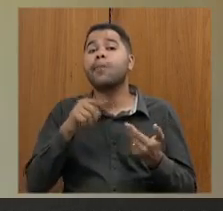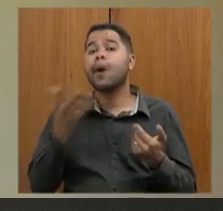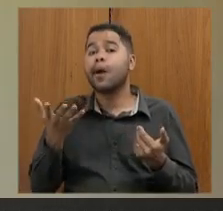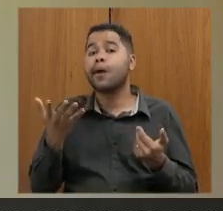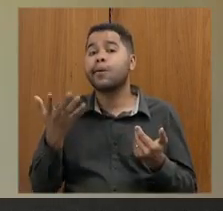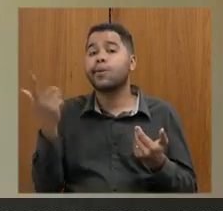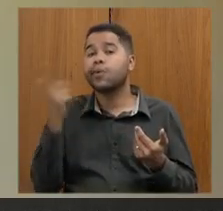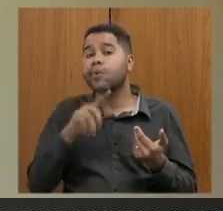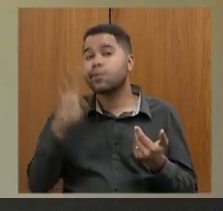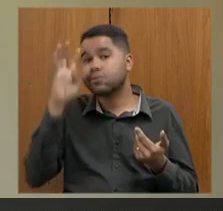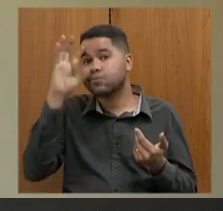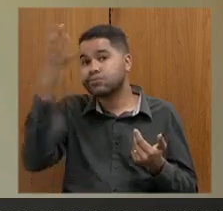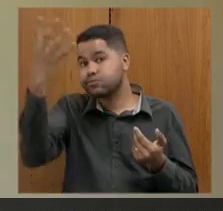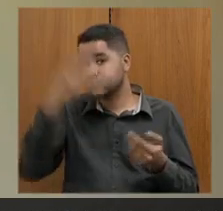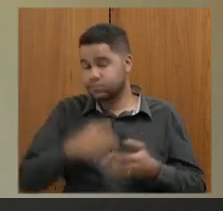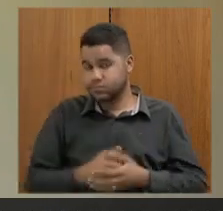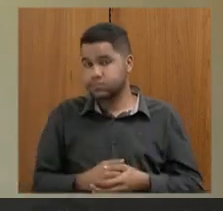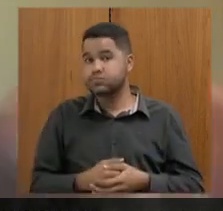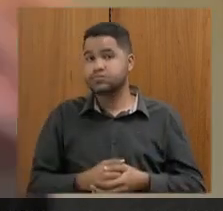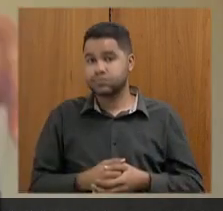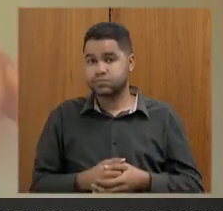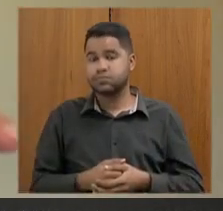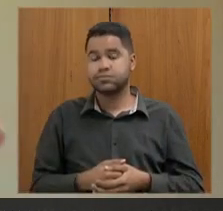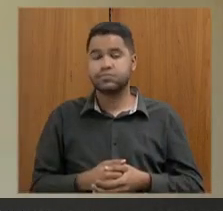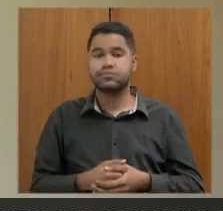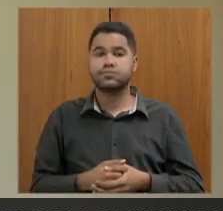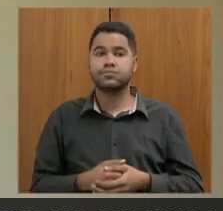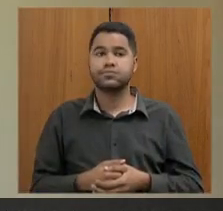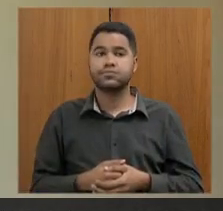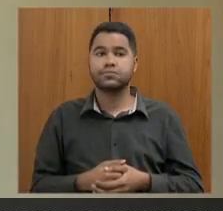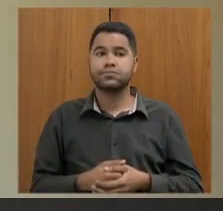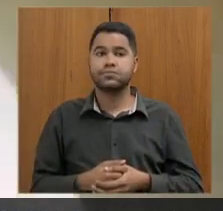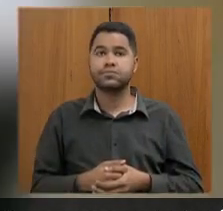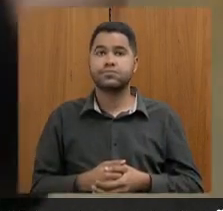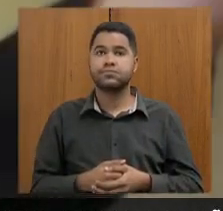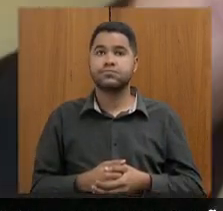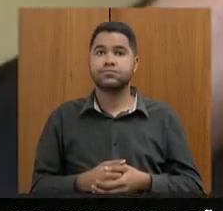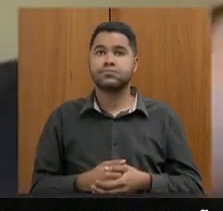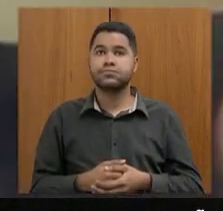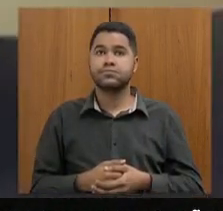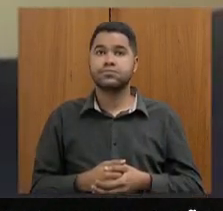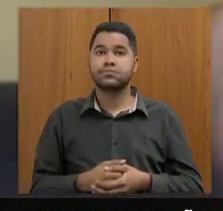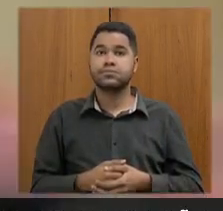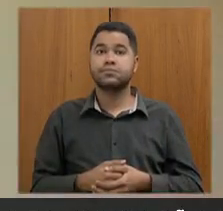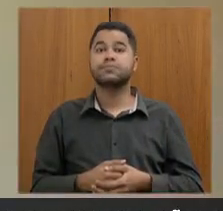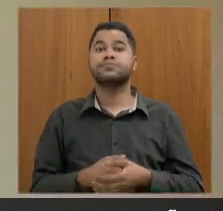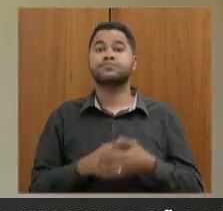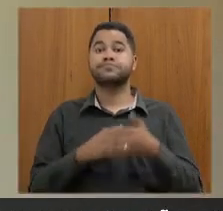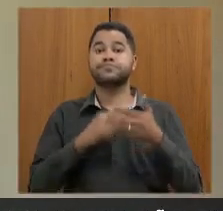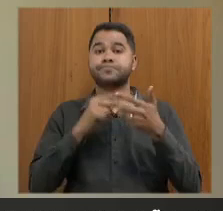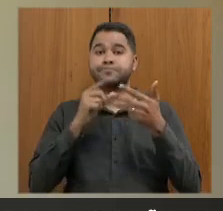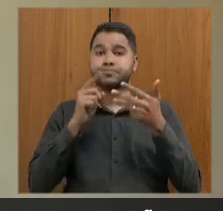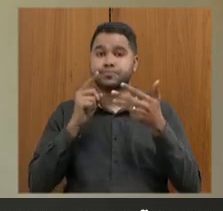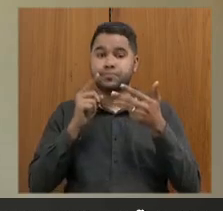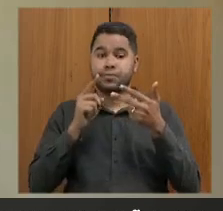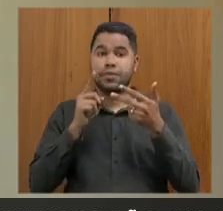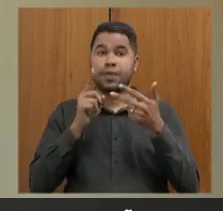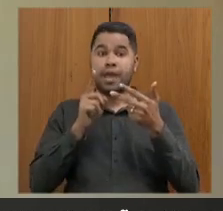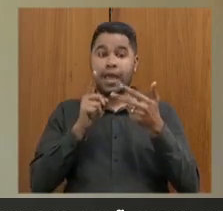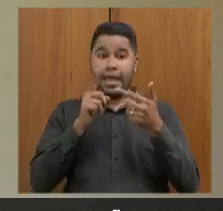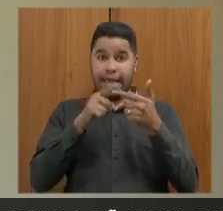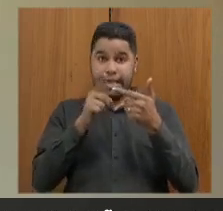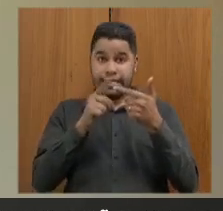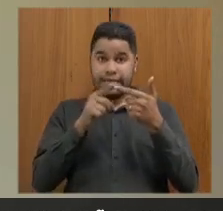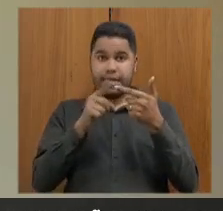de equacionar esta diferença? A terceira pergunta do sindicato dos